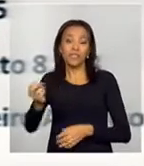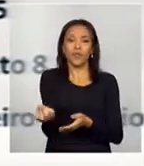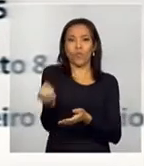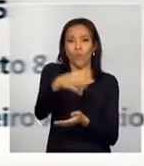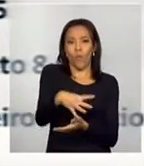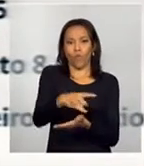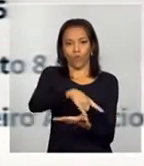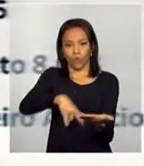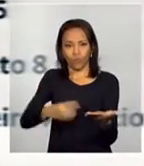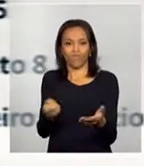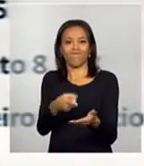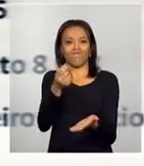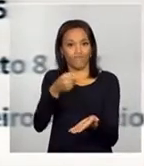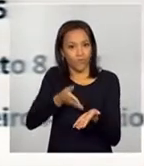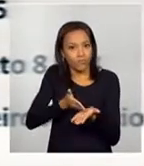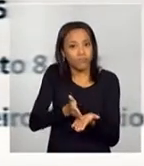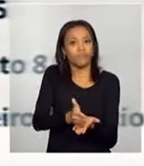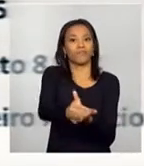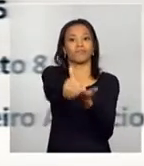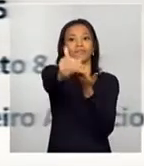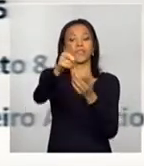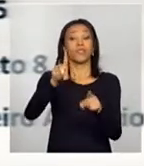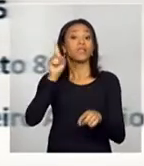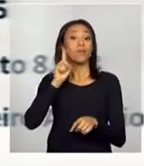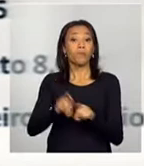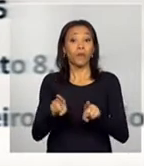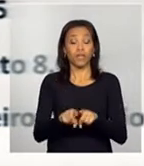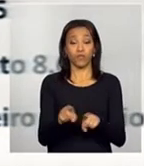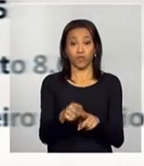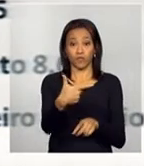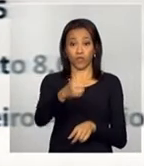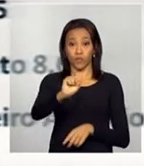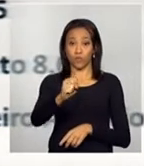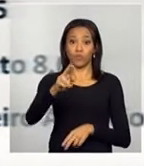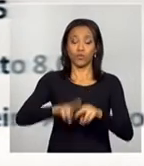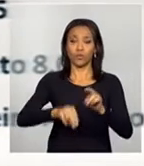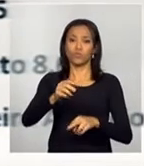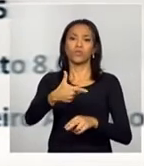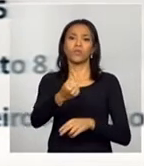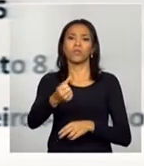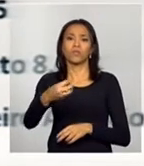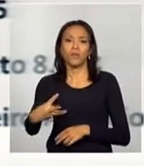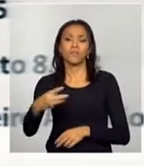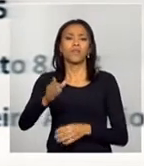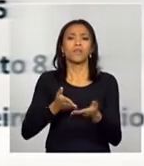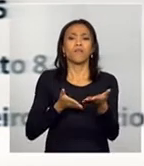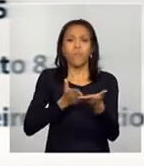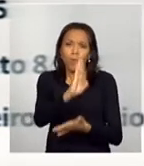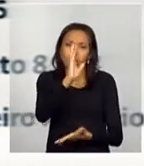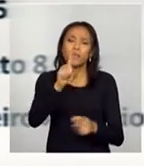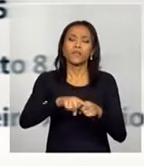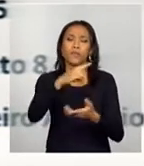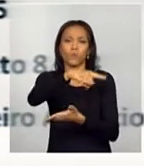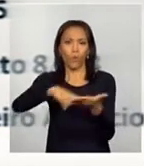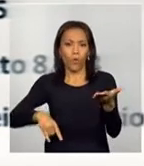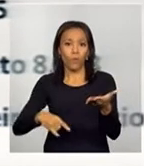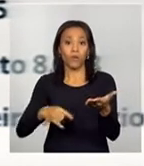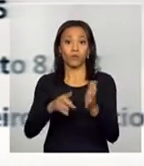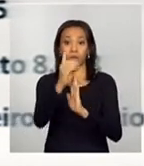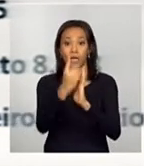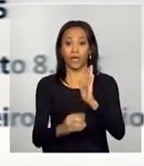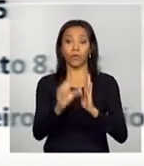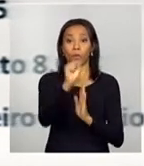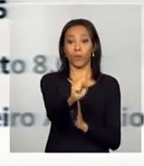No dia 28 de junho de 2013, a publicação do decreto que regulamenta a lei, o decreto